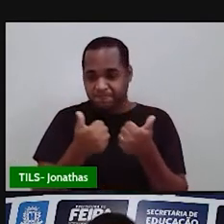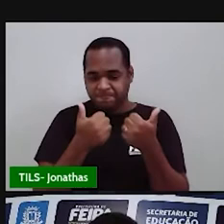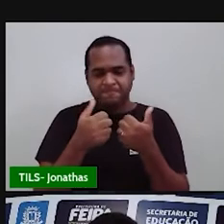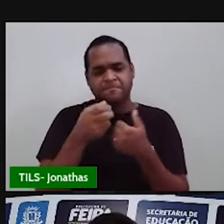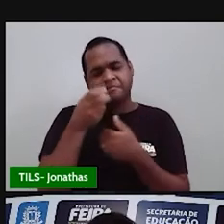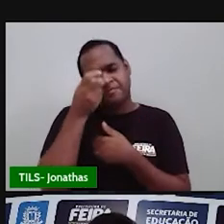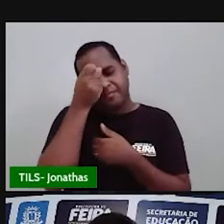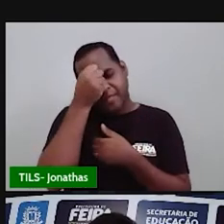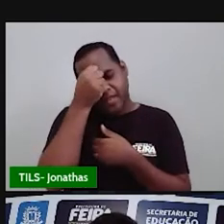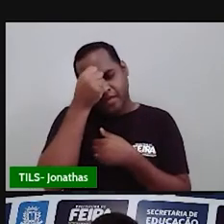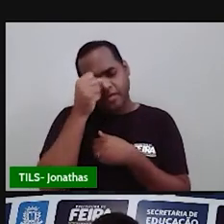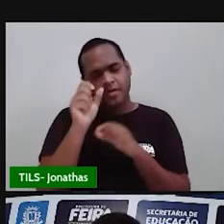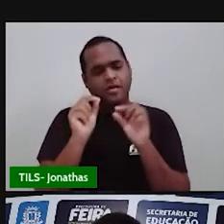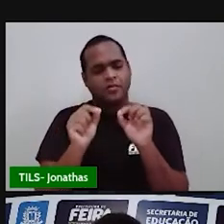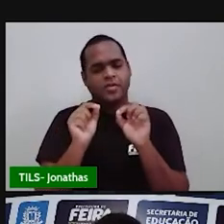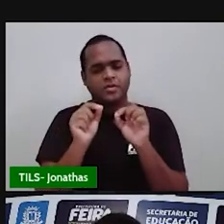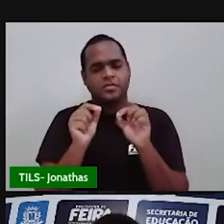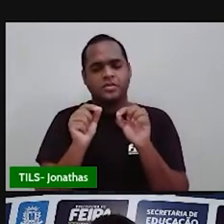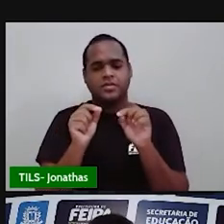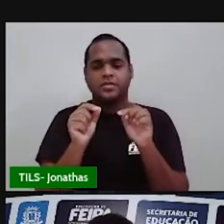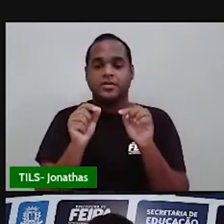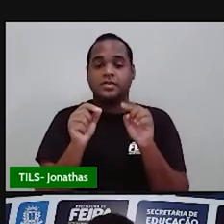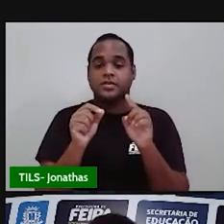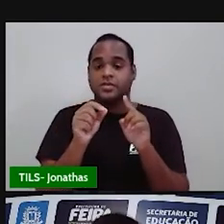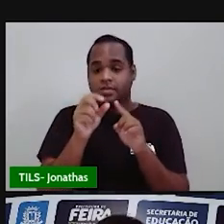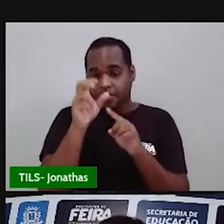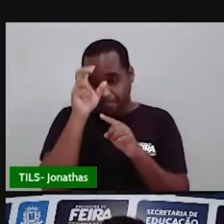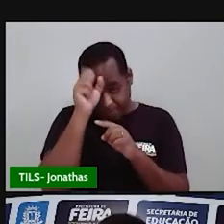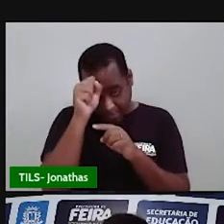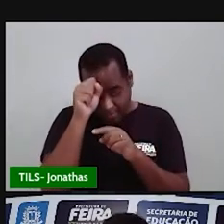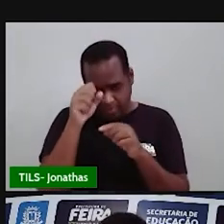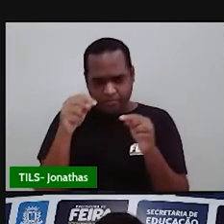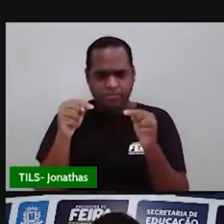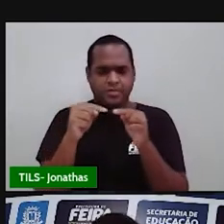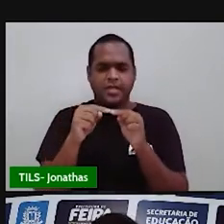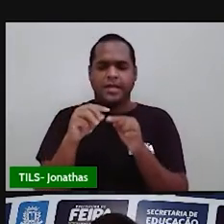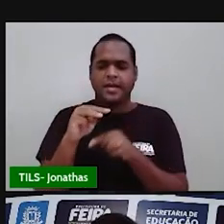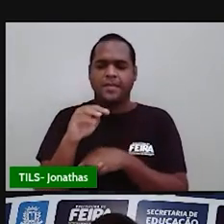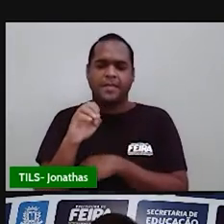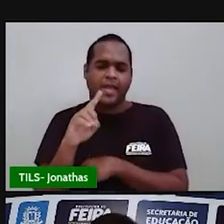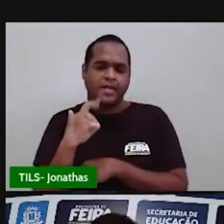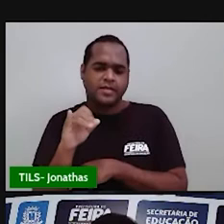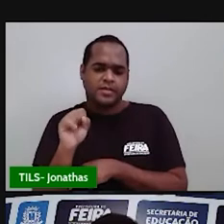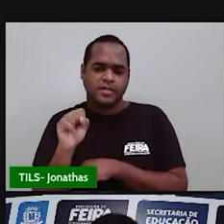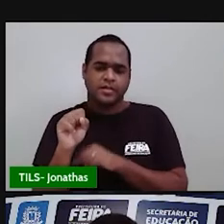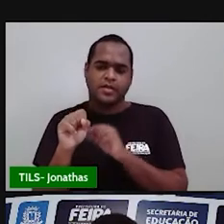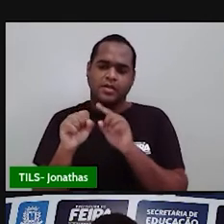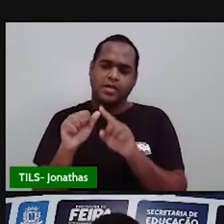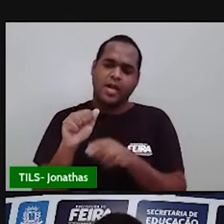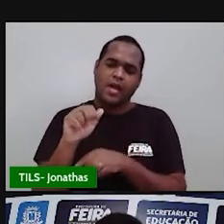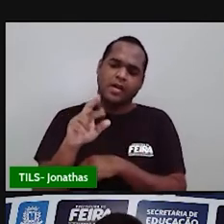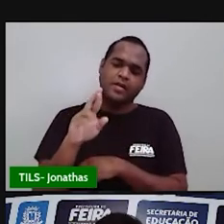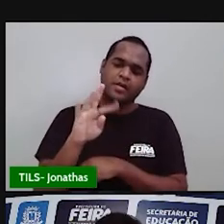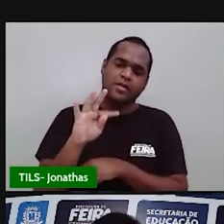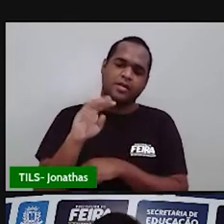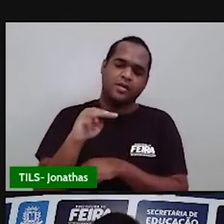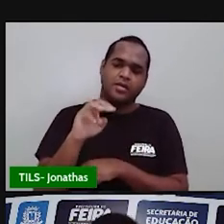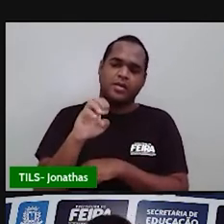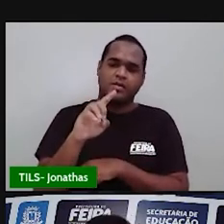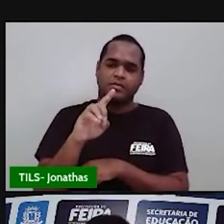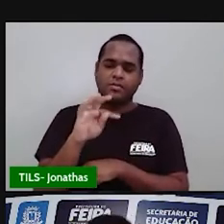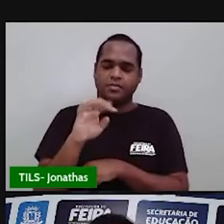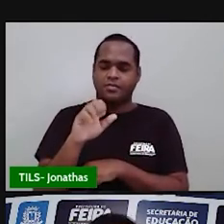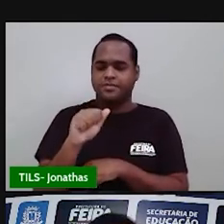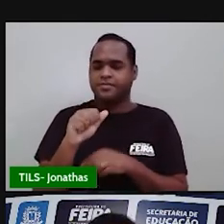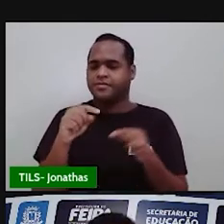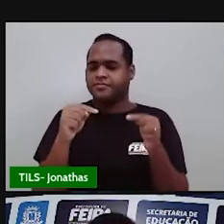aprender? A gente vai aprender um tipo de média chamada média aritmética, né? E